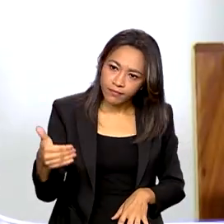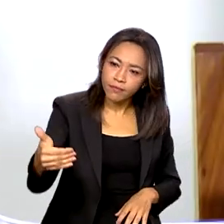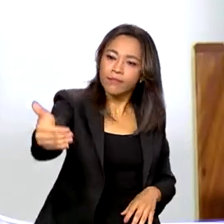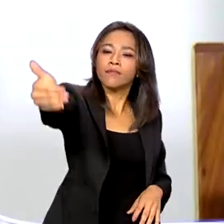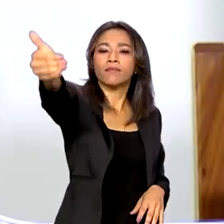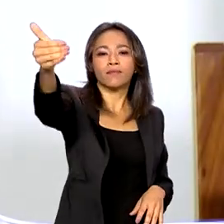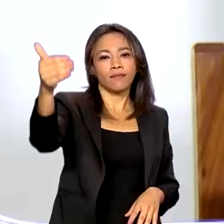para o passado.